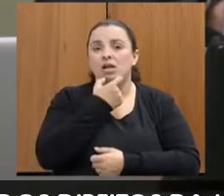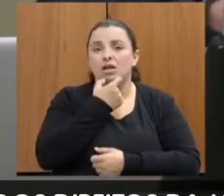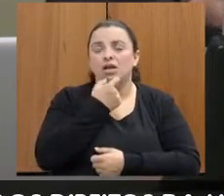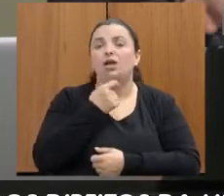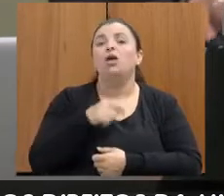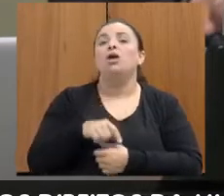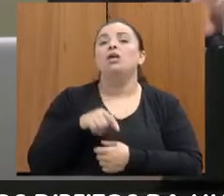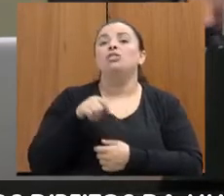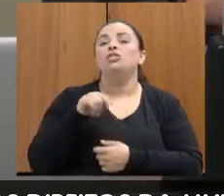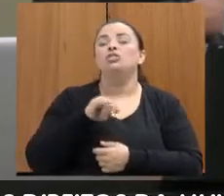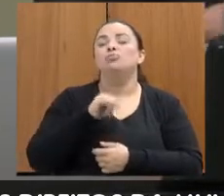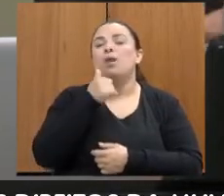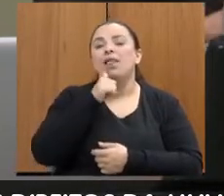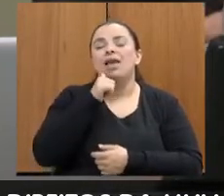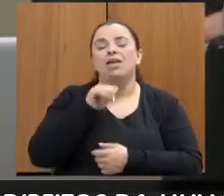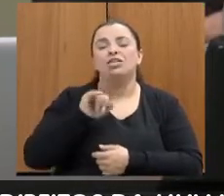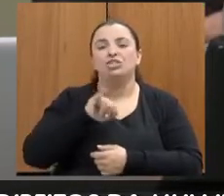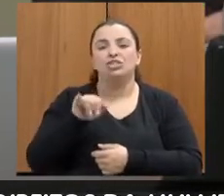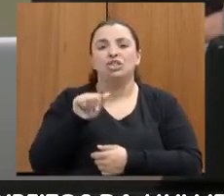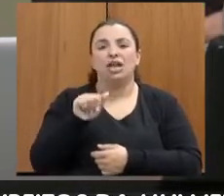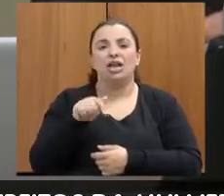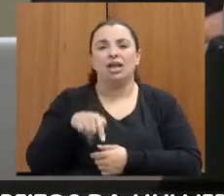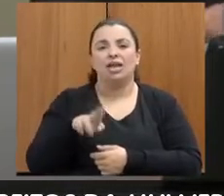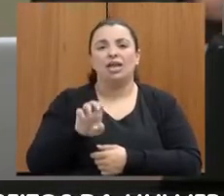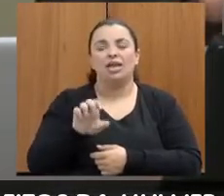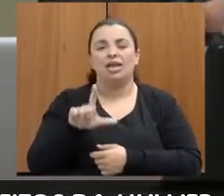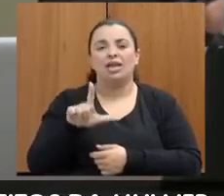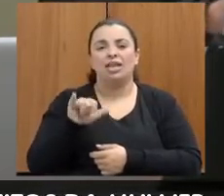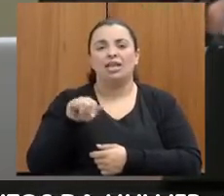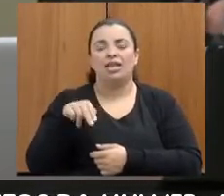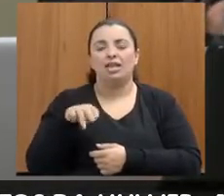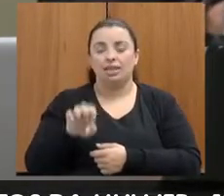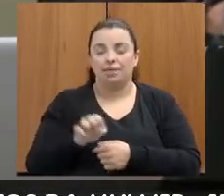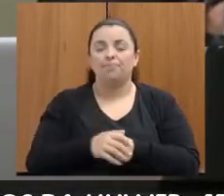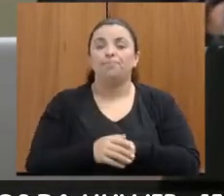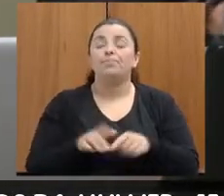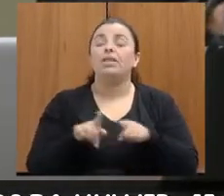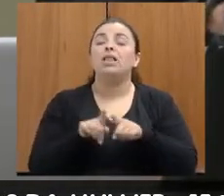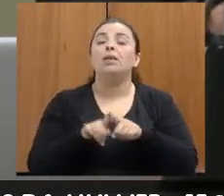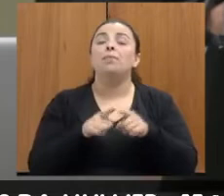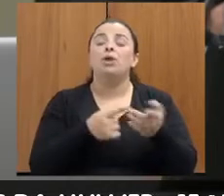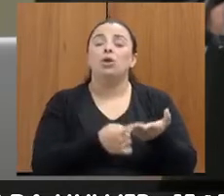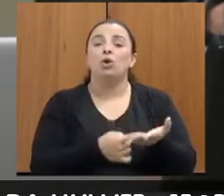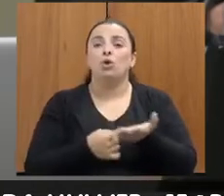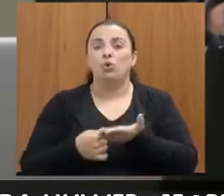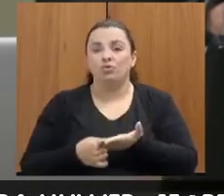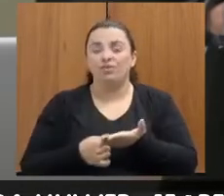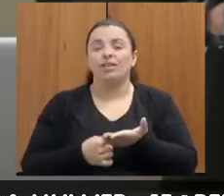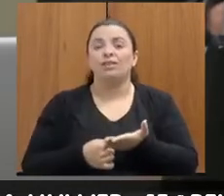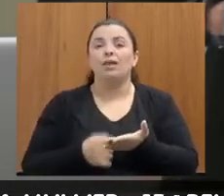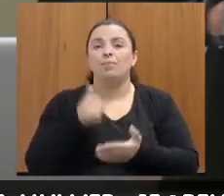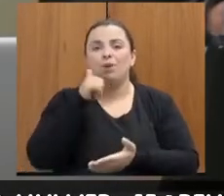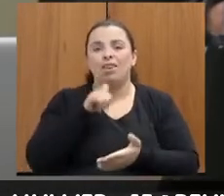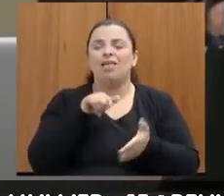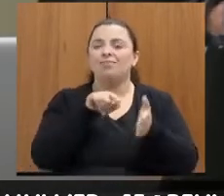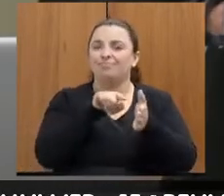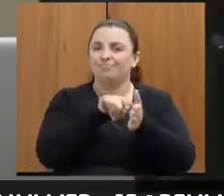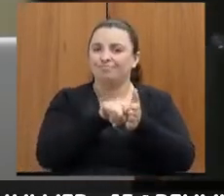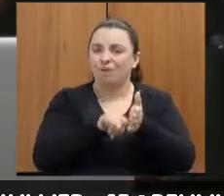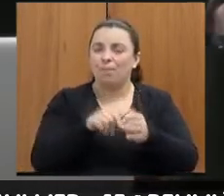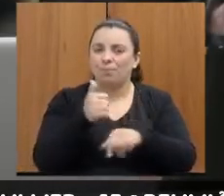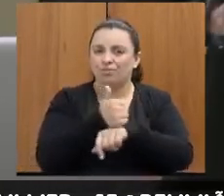Campos Machado David. Convidar também a investigadora de polícia